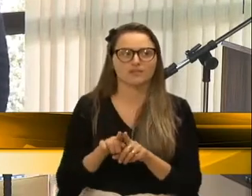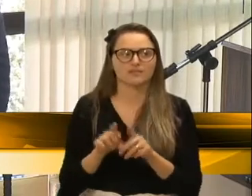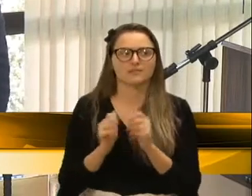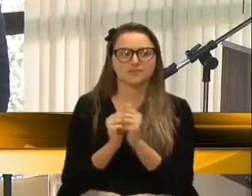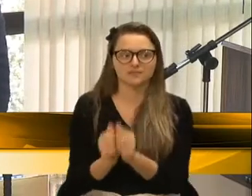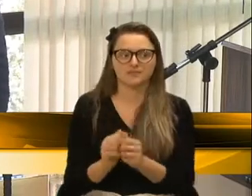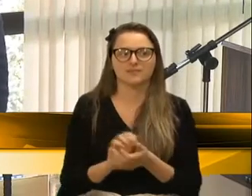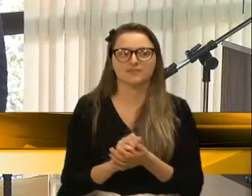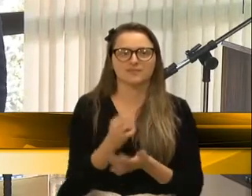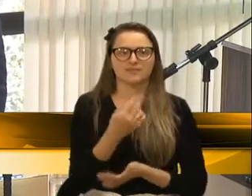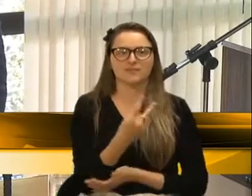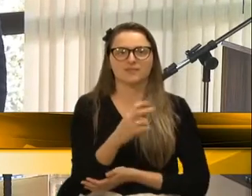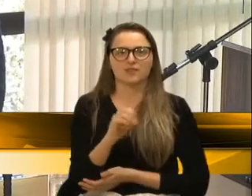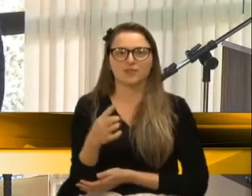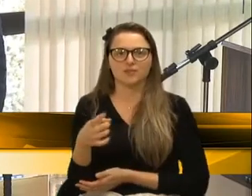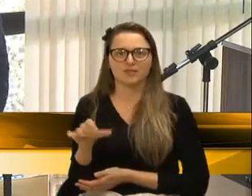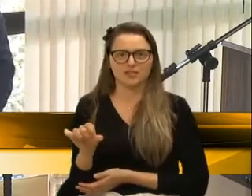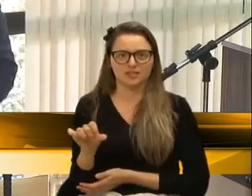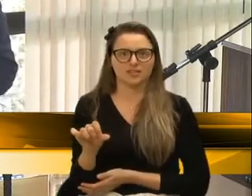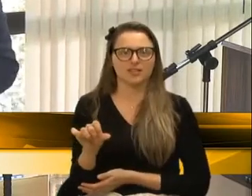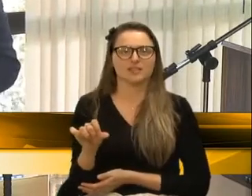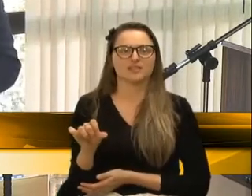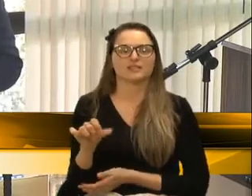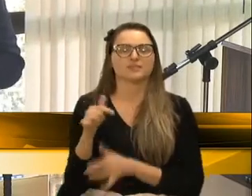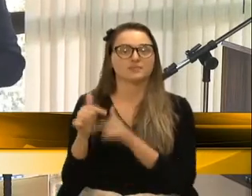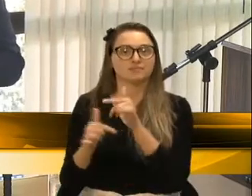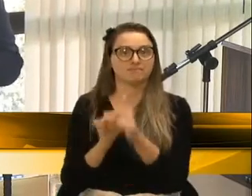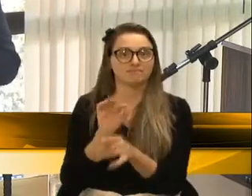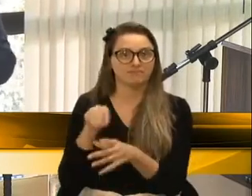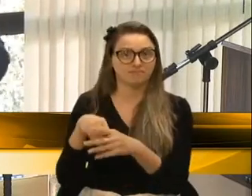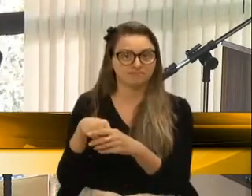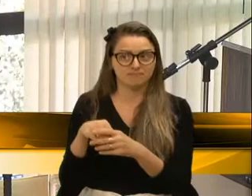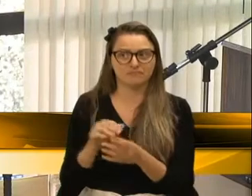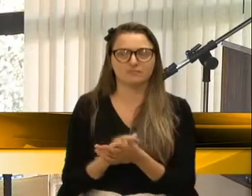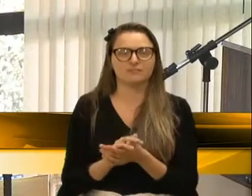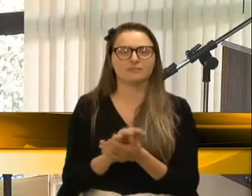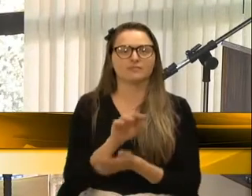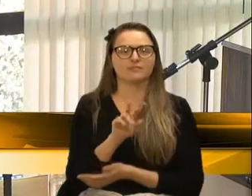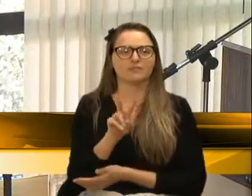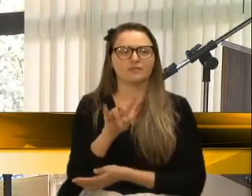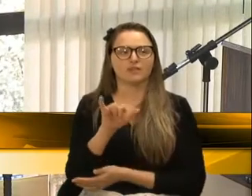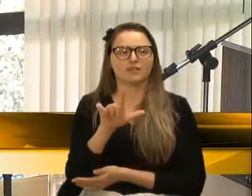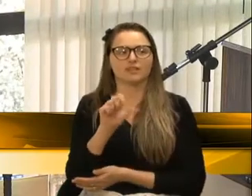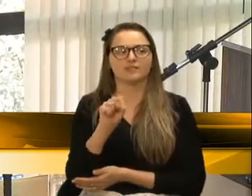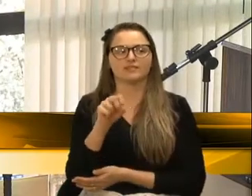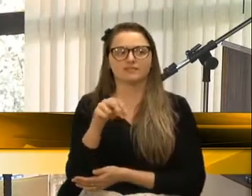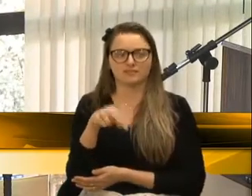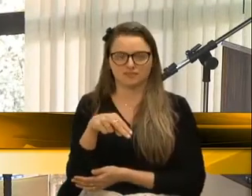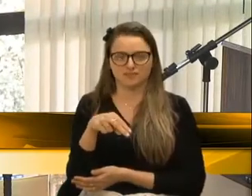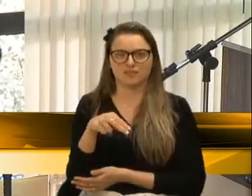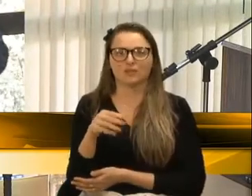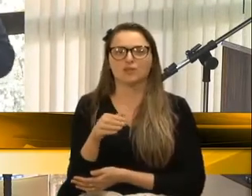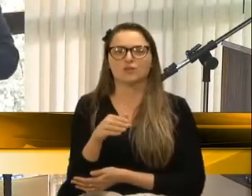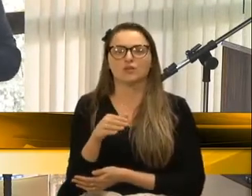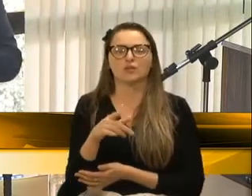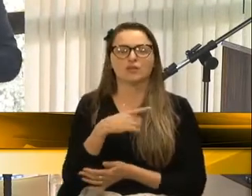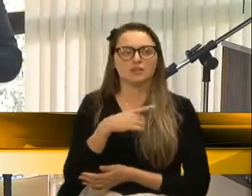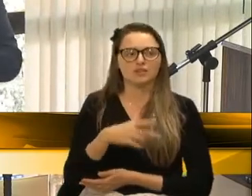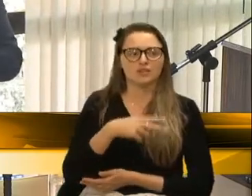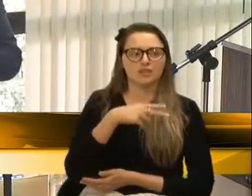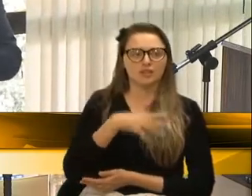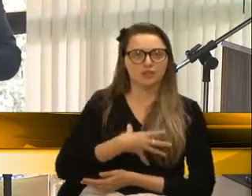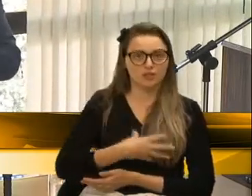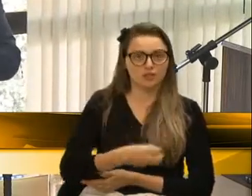até 2019 nela. O Wilson deixa os filhos, Ricardo, o